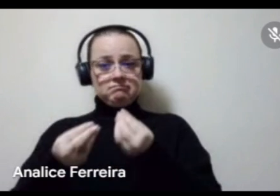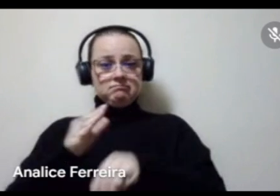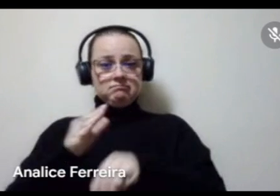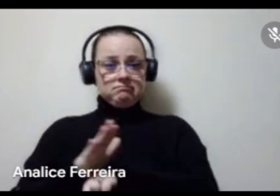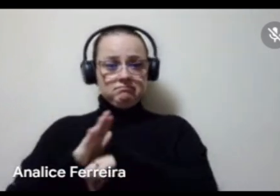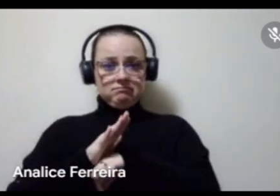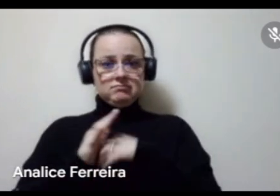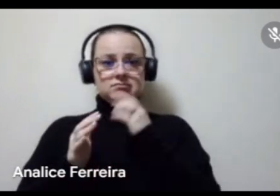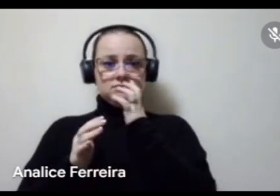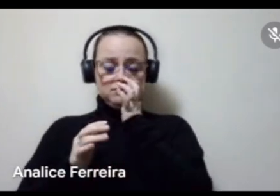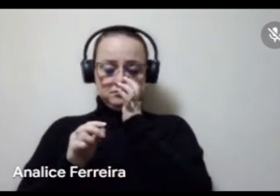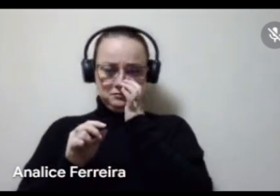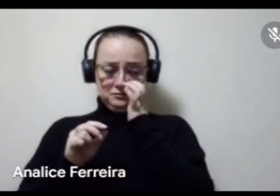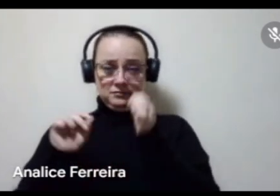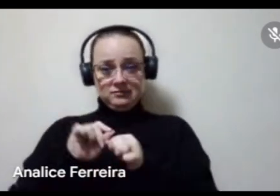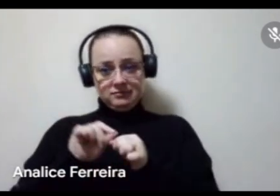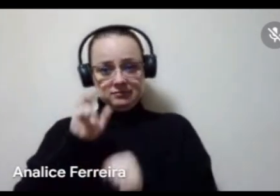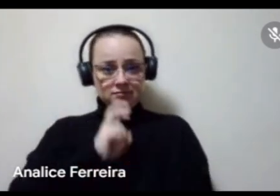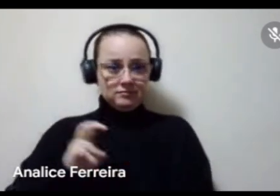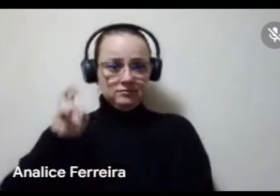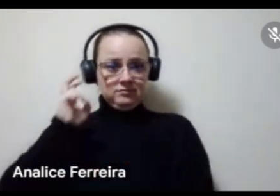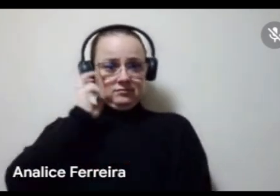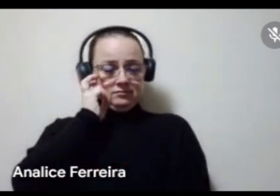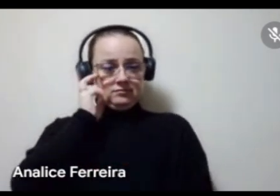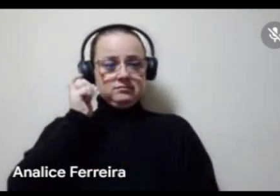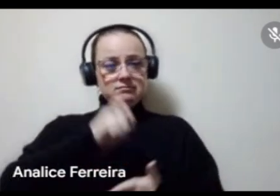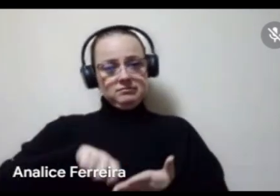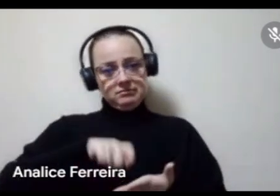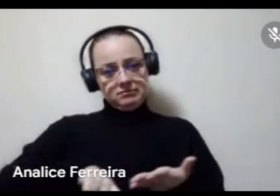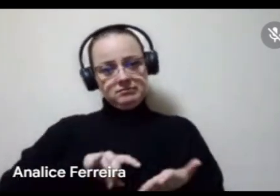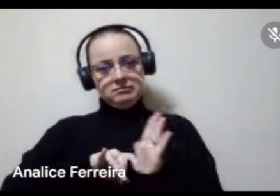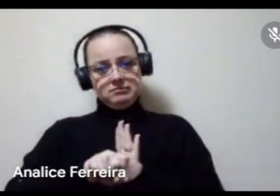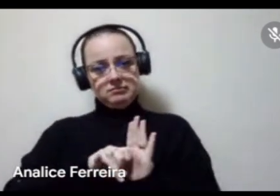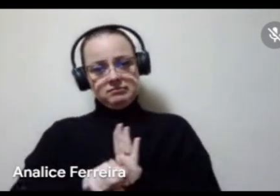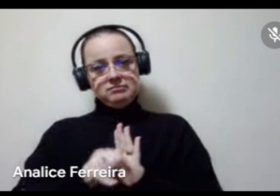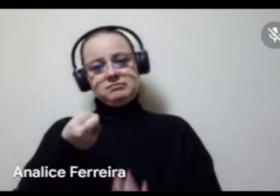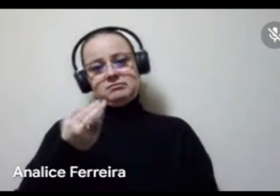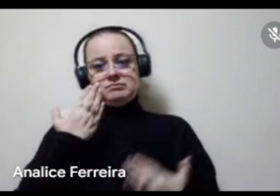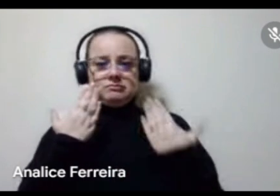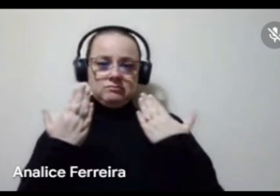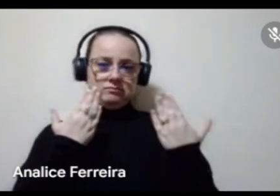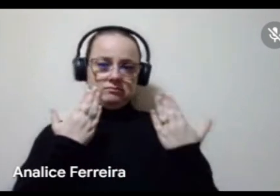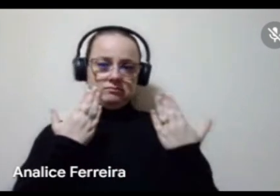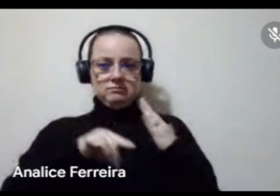os fazedores e fazedores de cultura na escrita dos editais ou tirar dúvidas sobre os editais.